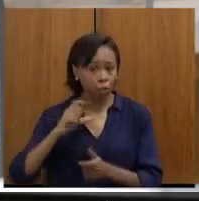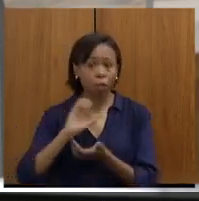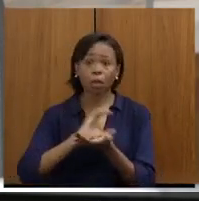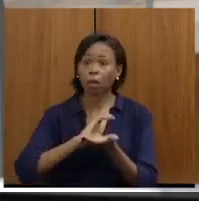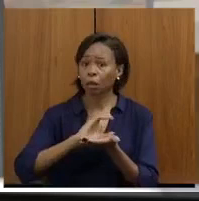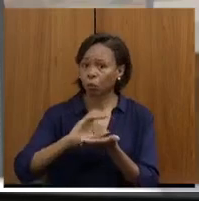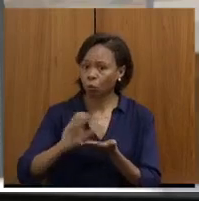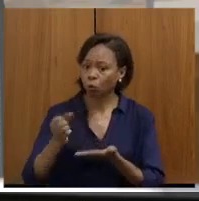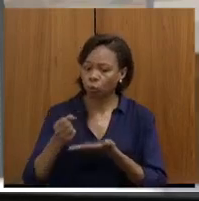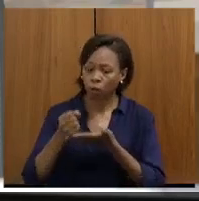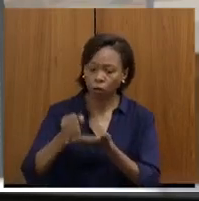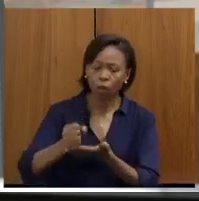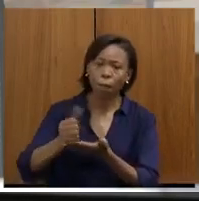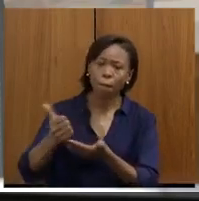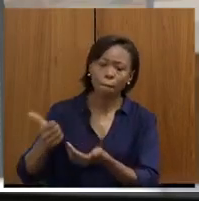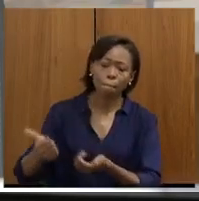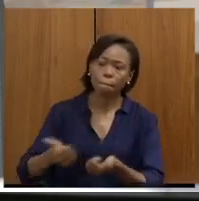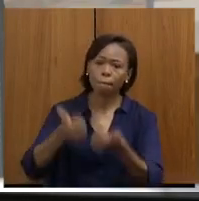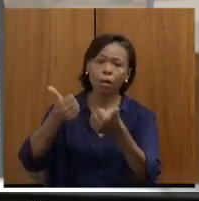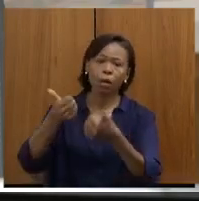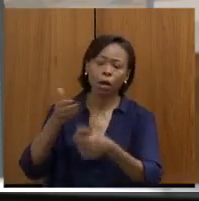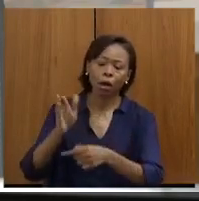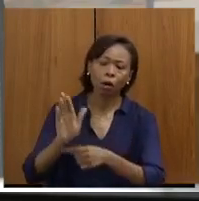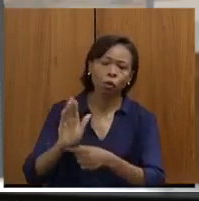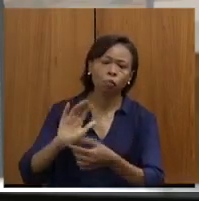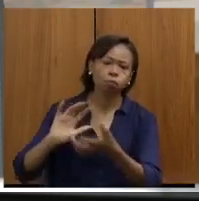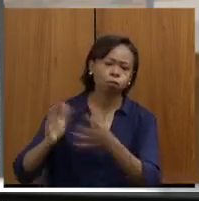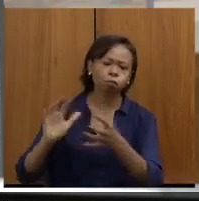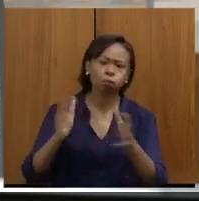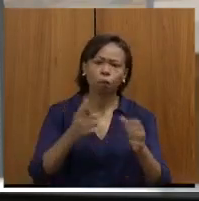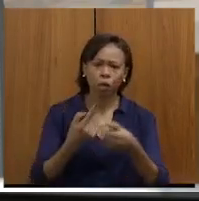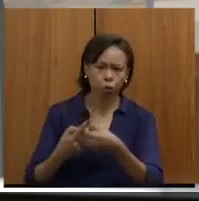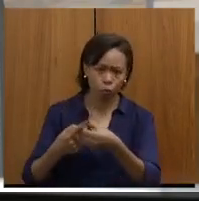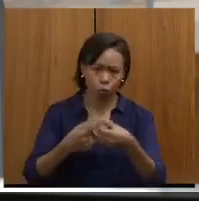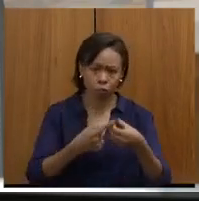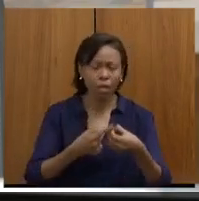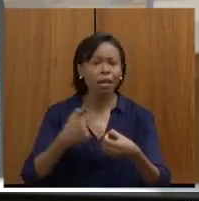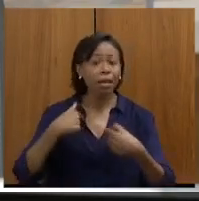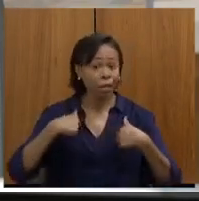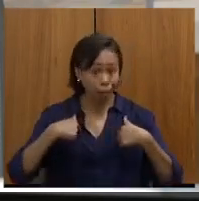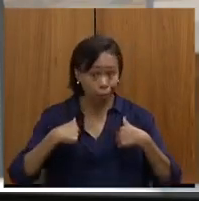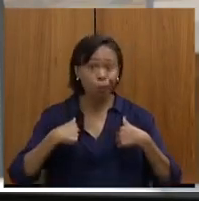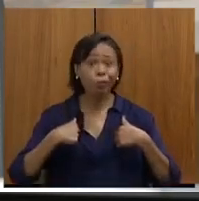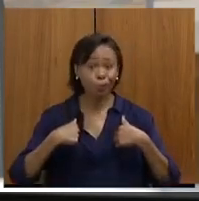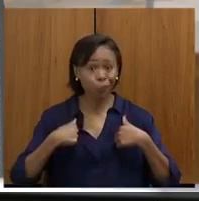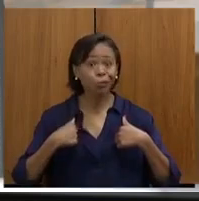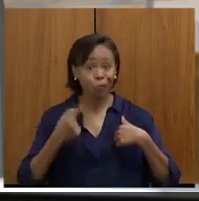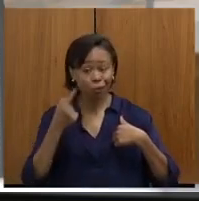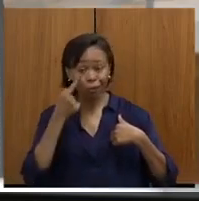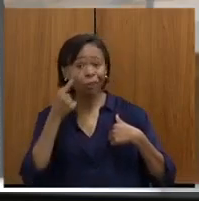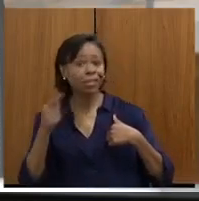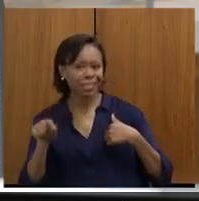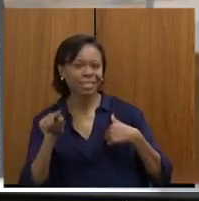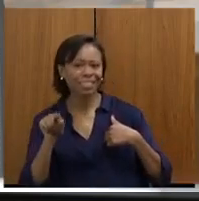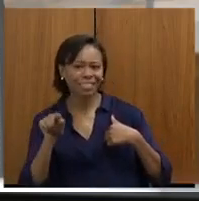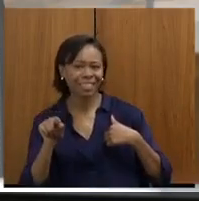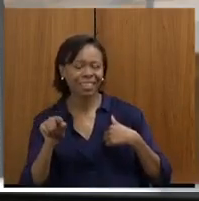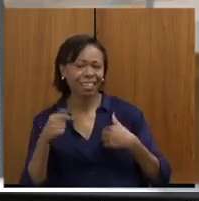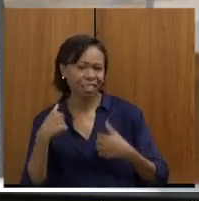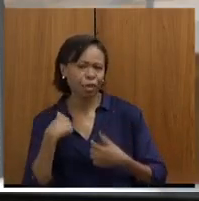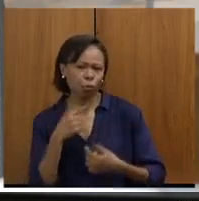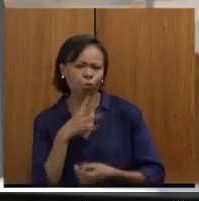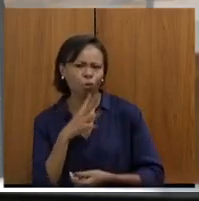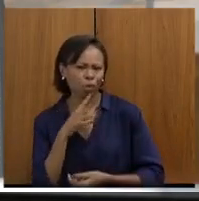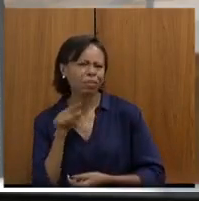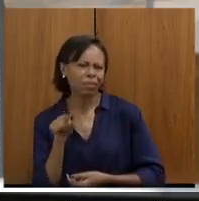melhorias nos municípios. Eu digo porque estou lá na ponta, estou sendo assim,